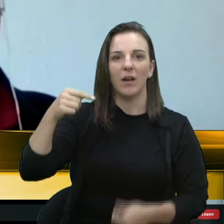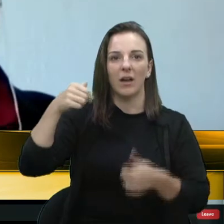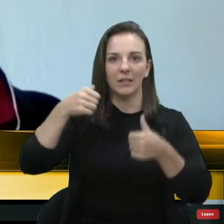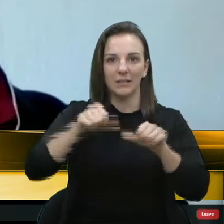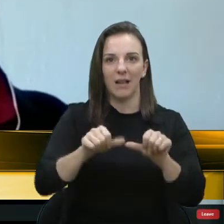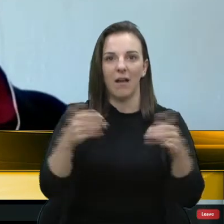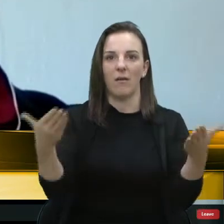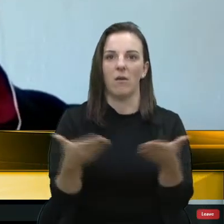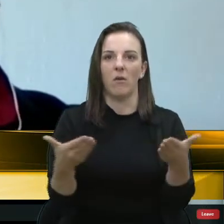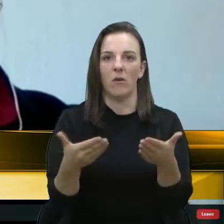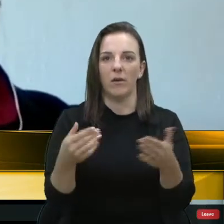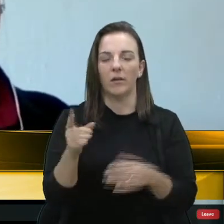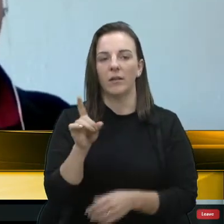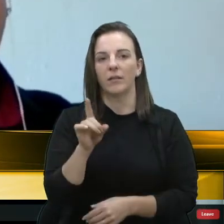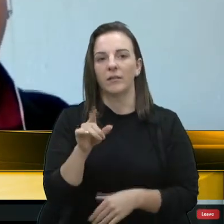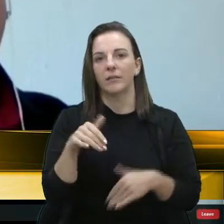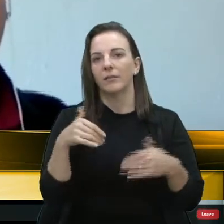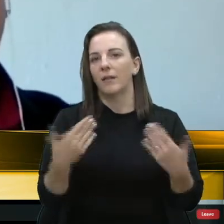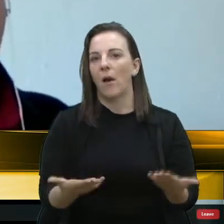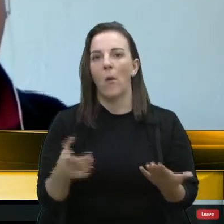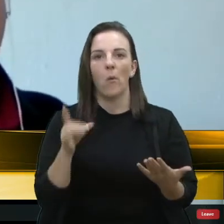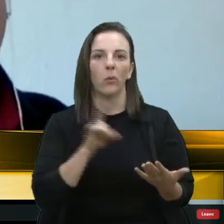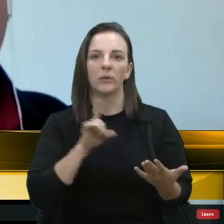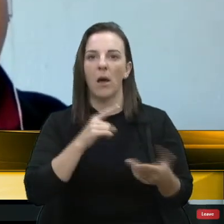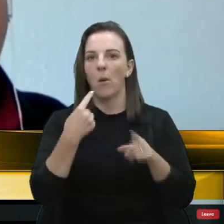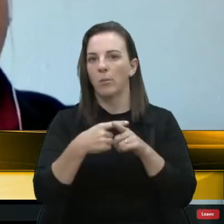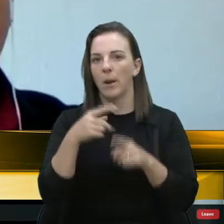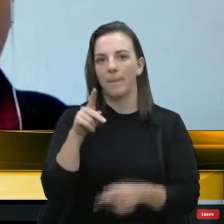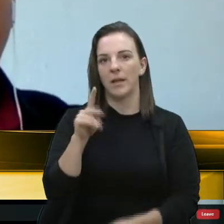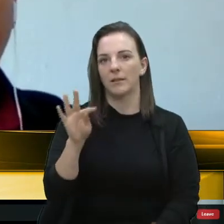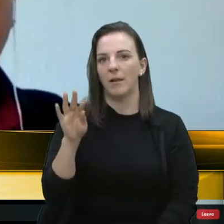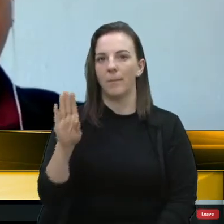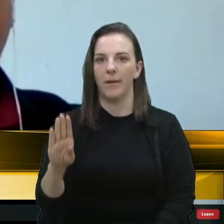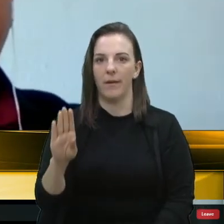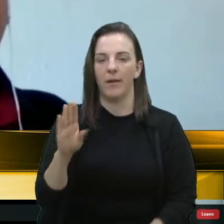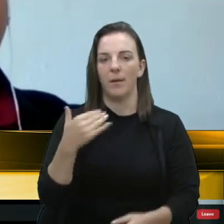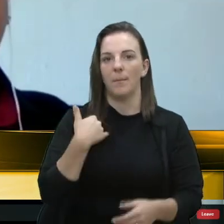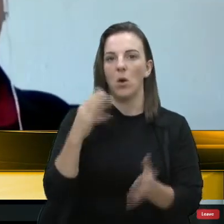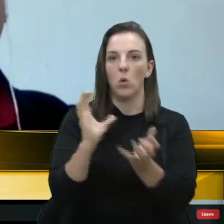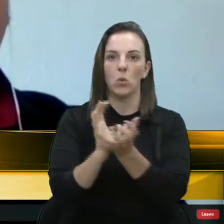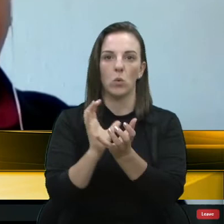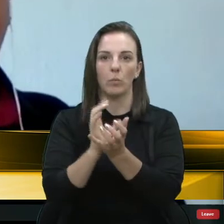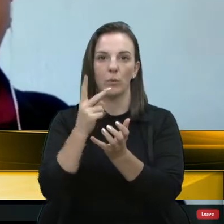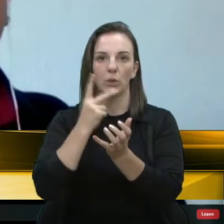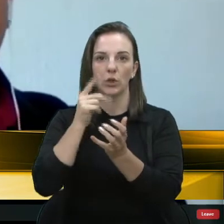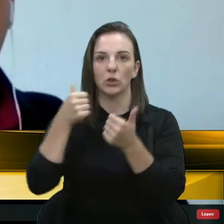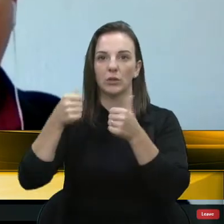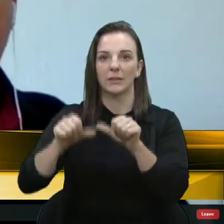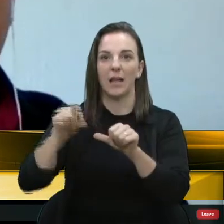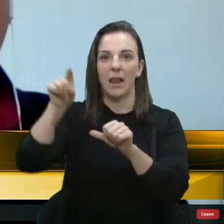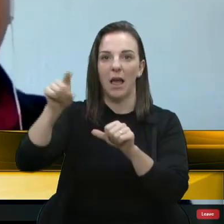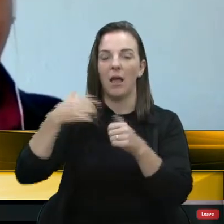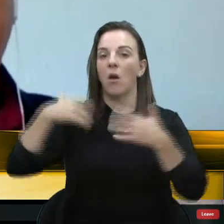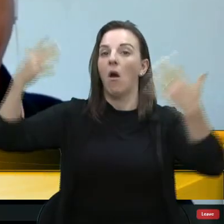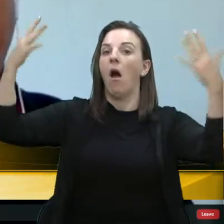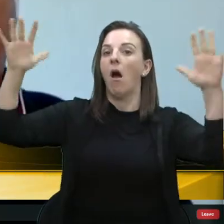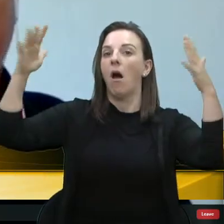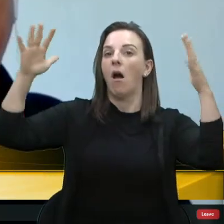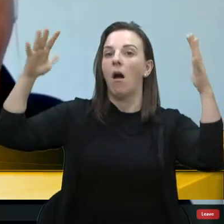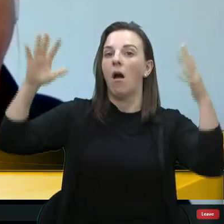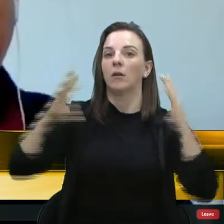não é porque eu sou do PTB ou porque é meu partido que está lá que eu vou apreciar e vangloriar tudo o que eles fazem, vou